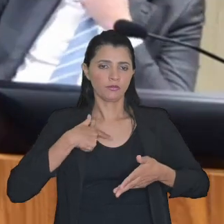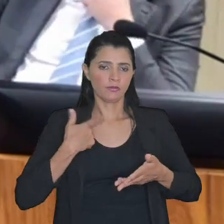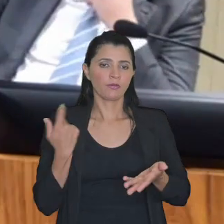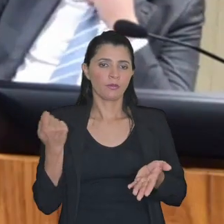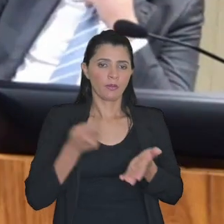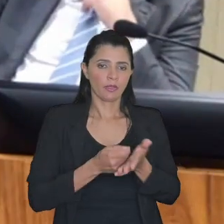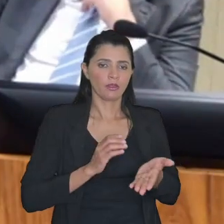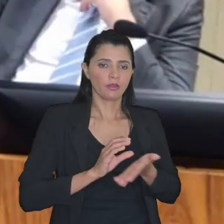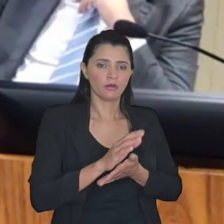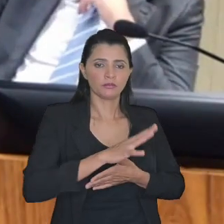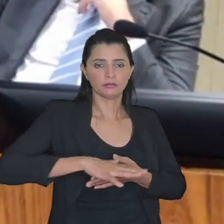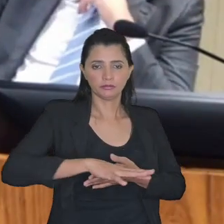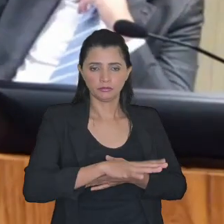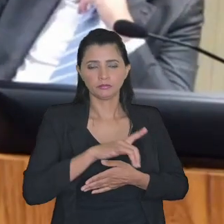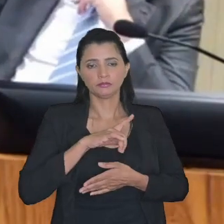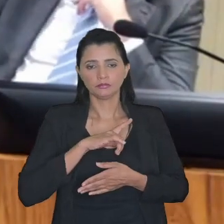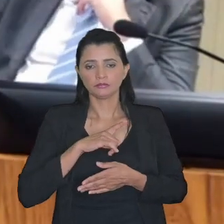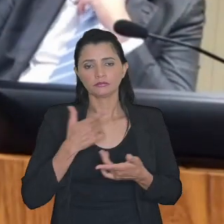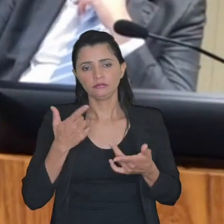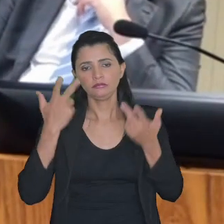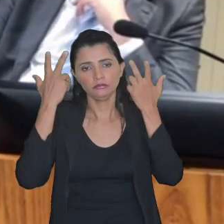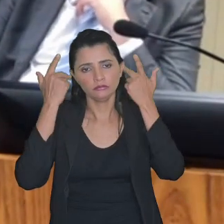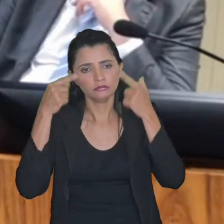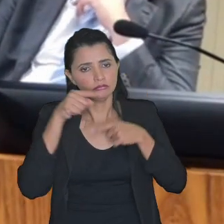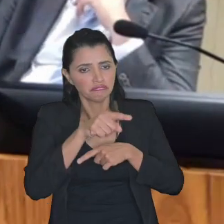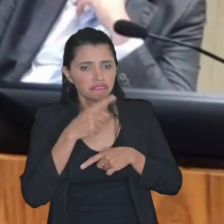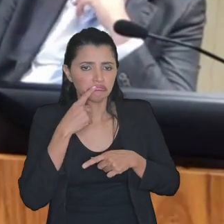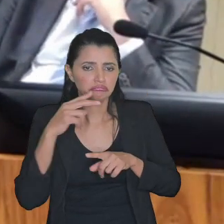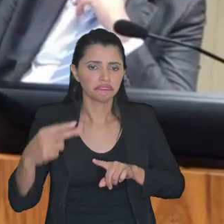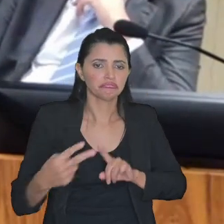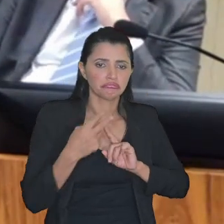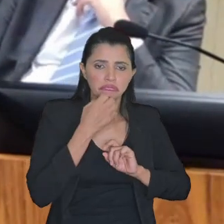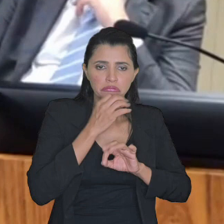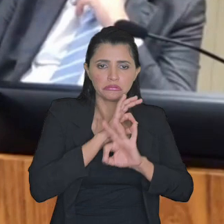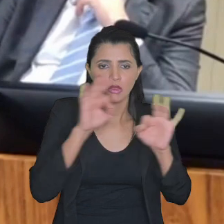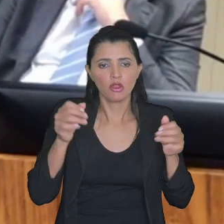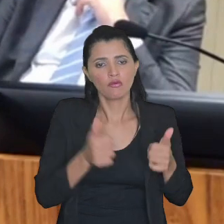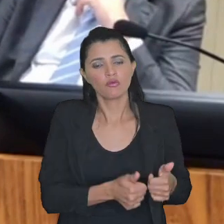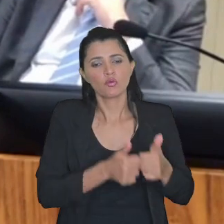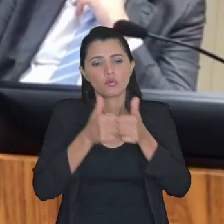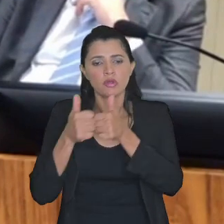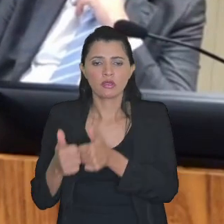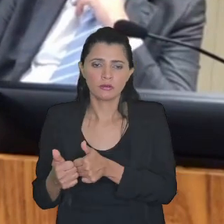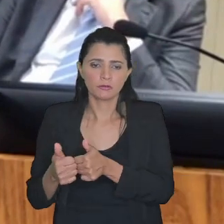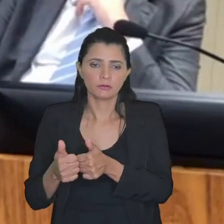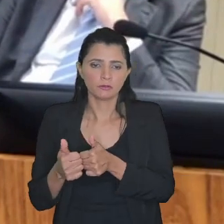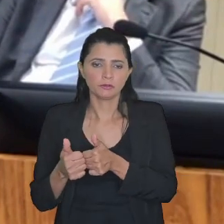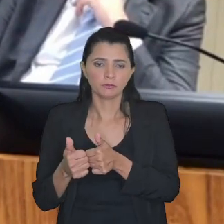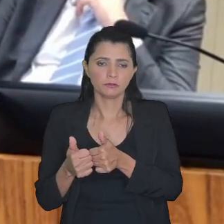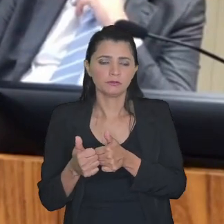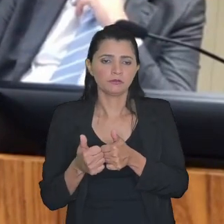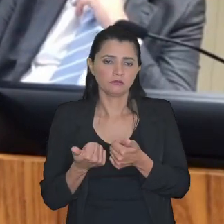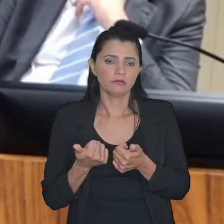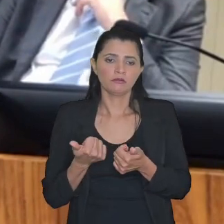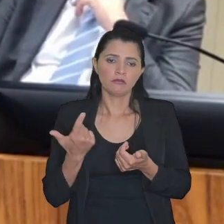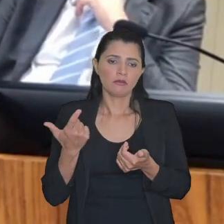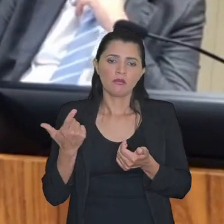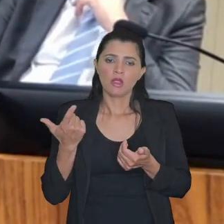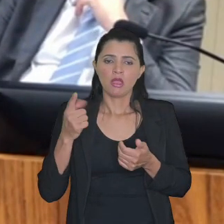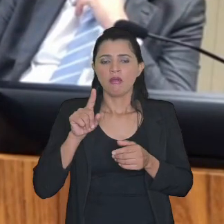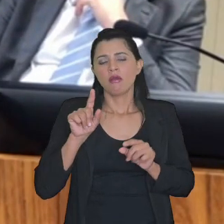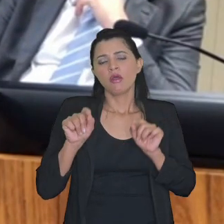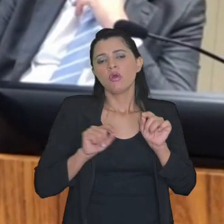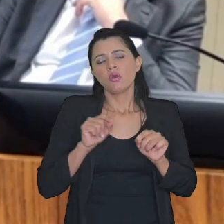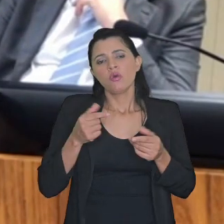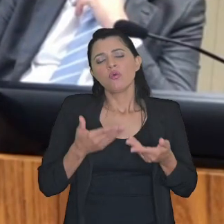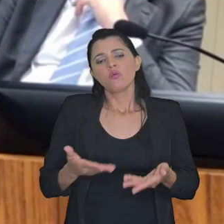determinado setor e naturalmente estiver bem assistido eu vou acompanhar a miúde